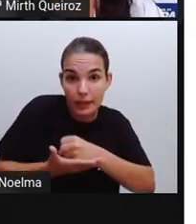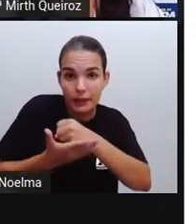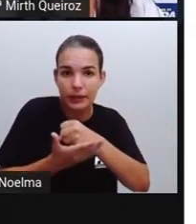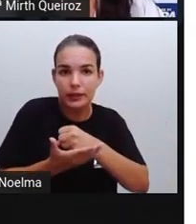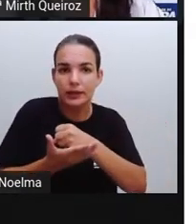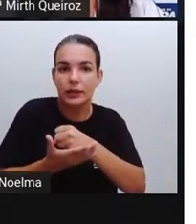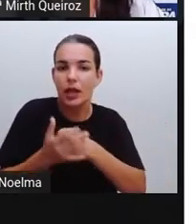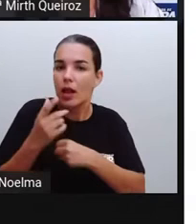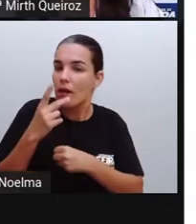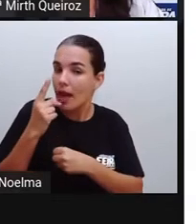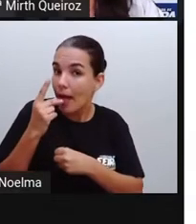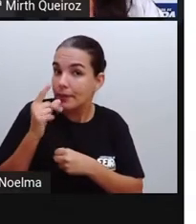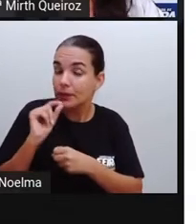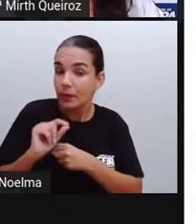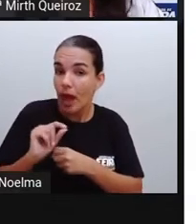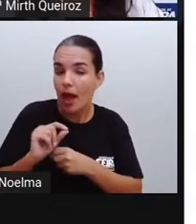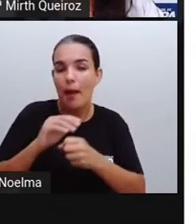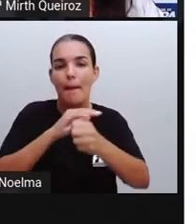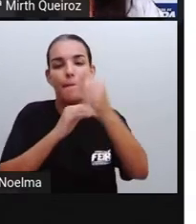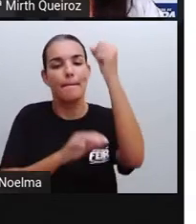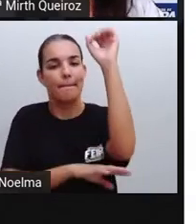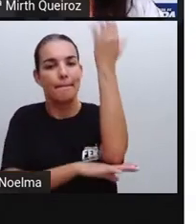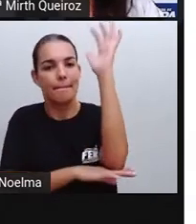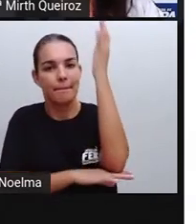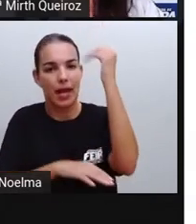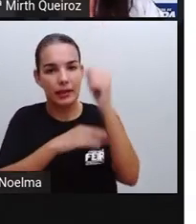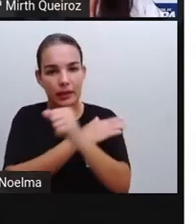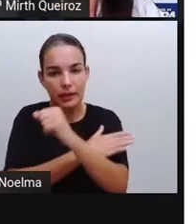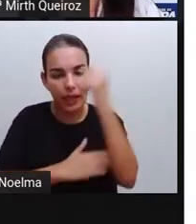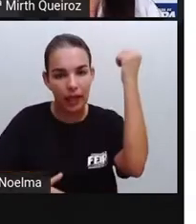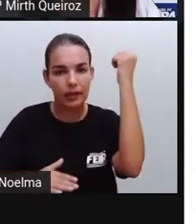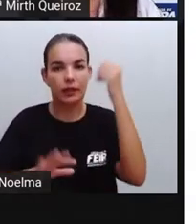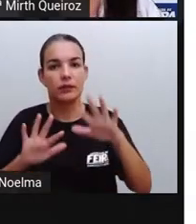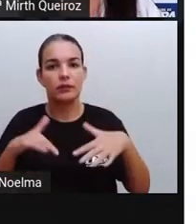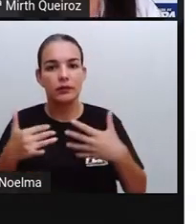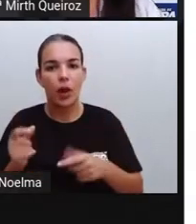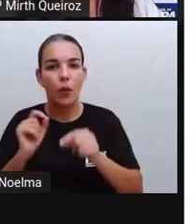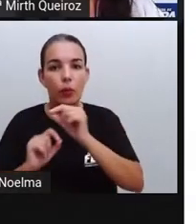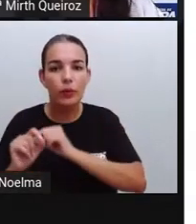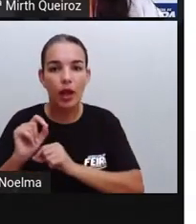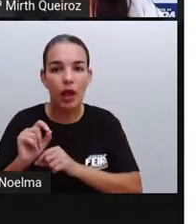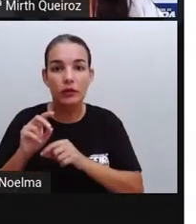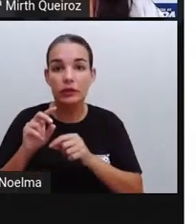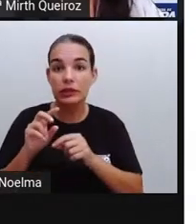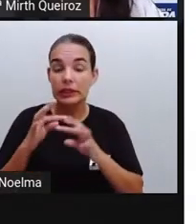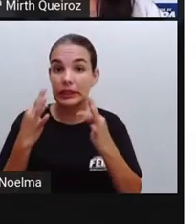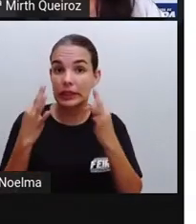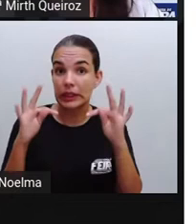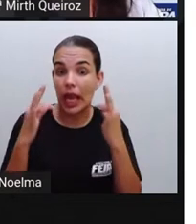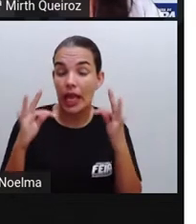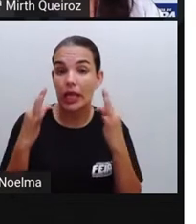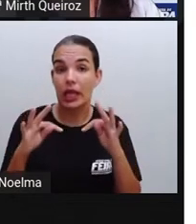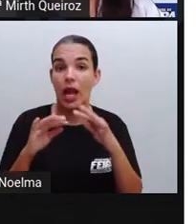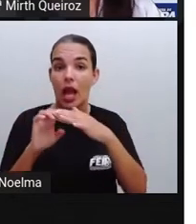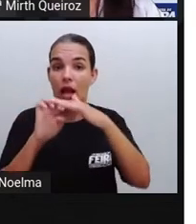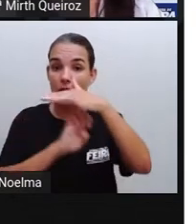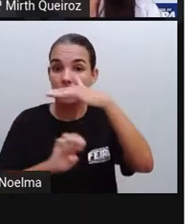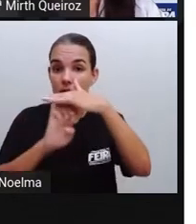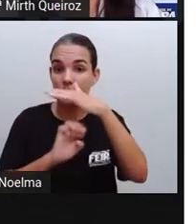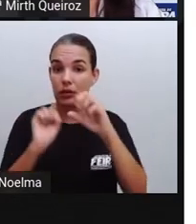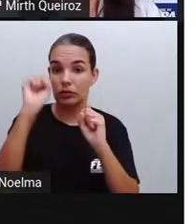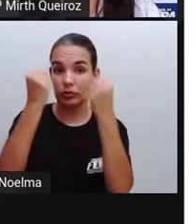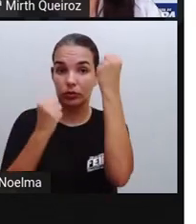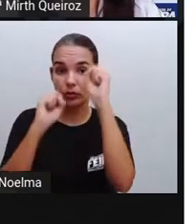foi utilizado e modificado por uma técnica industrial ou artesanal, artesanal, neste caso também pode acontecer,